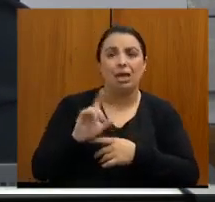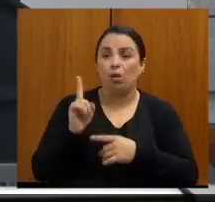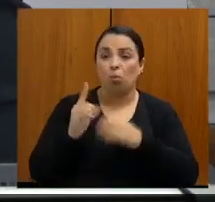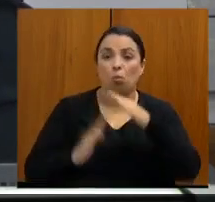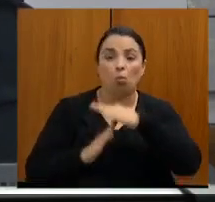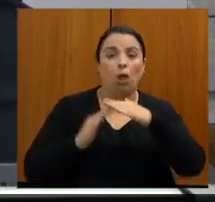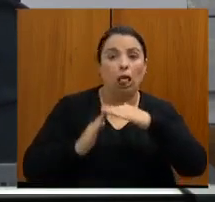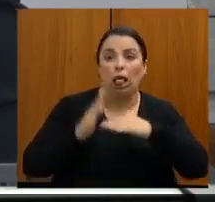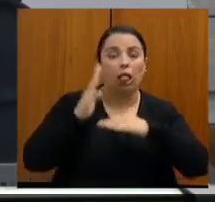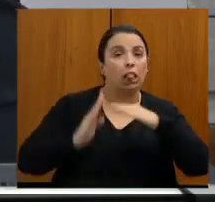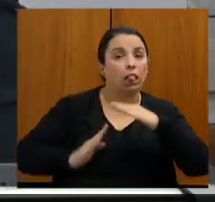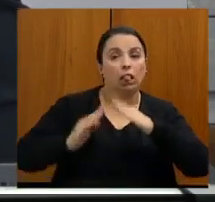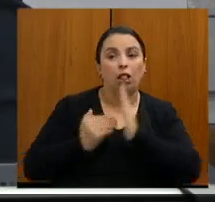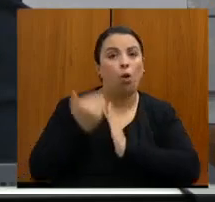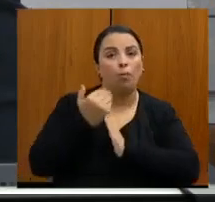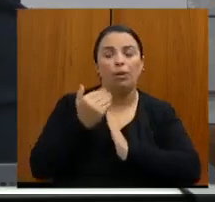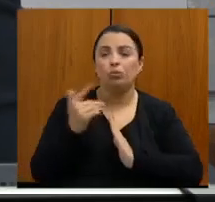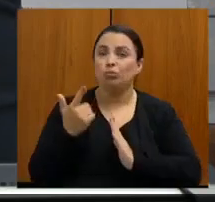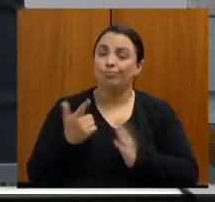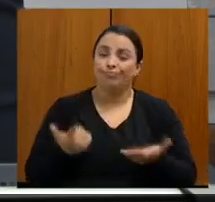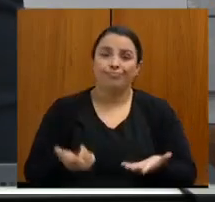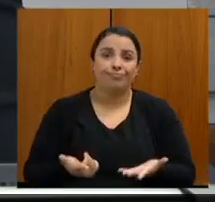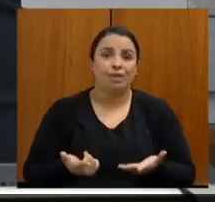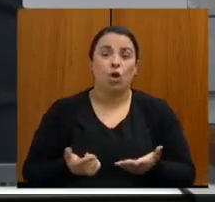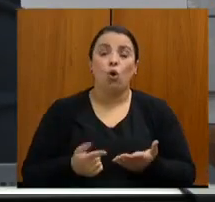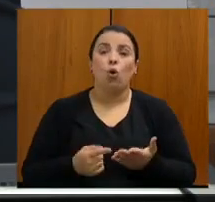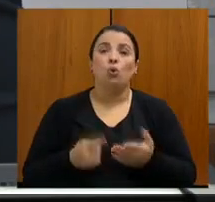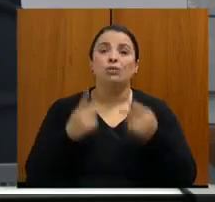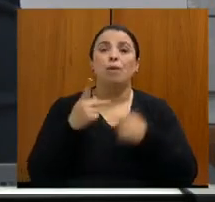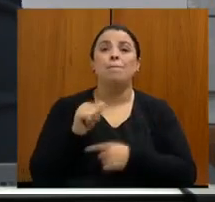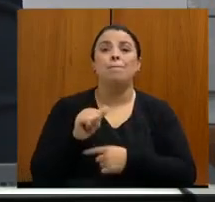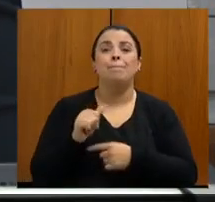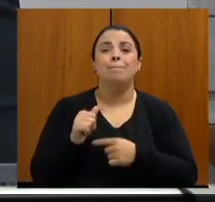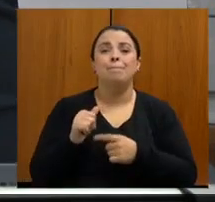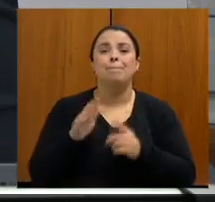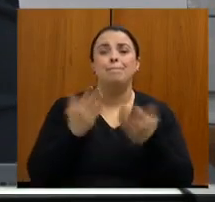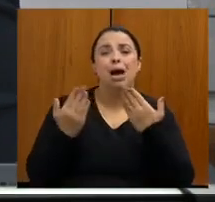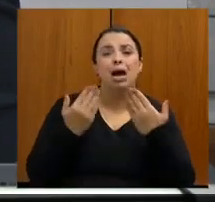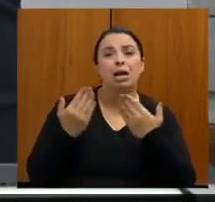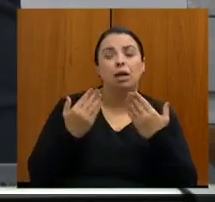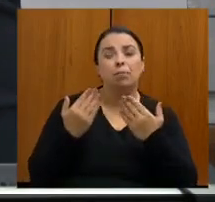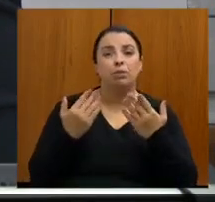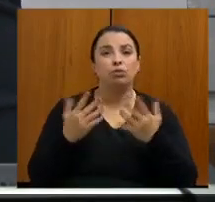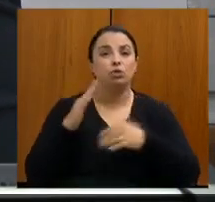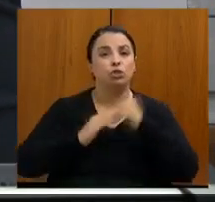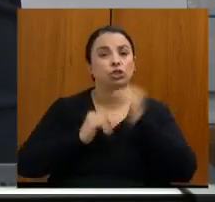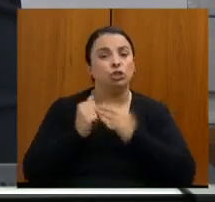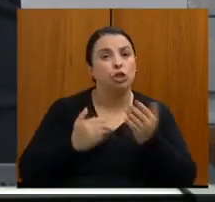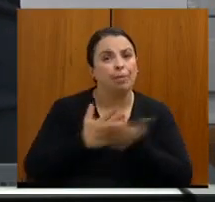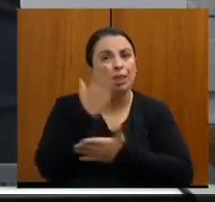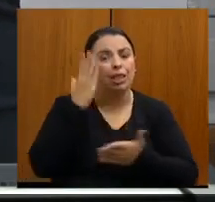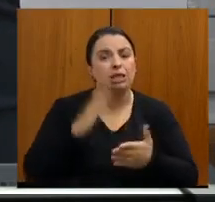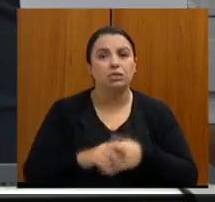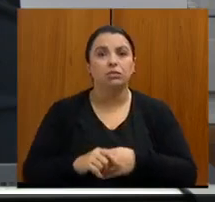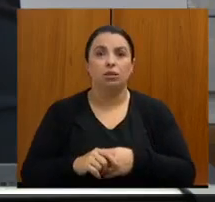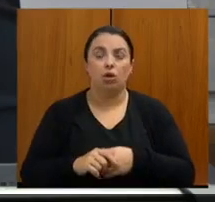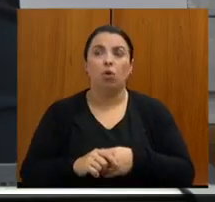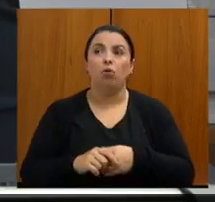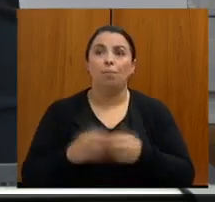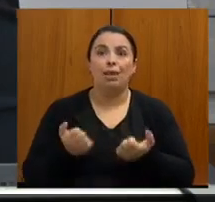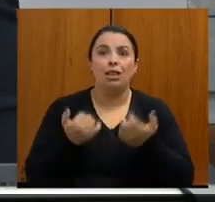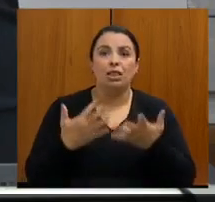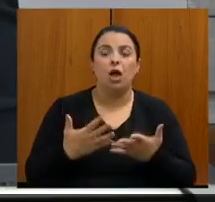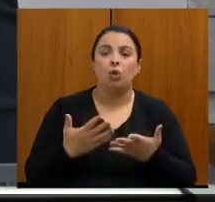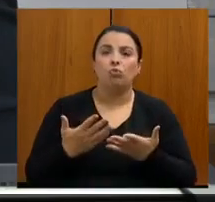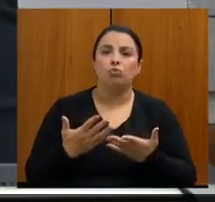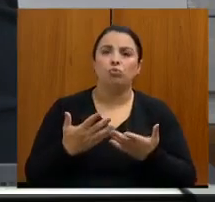mudarem os parâmetros de habilitação, para a gente conseguir habilitar novos serviços, pelo menos que possam ser serviços que a